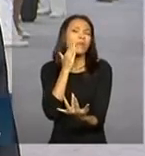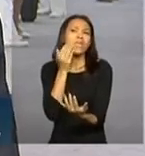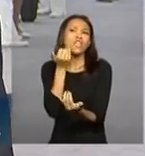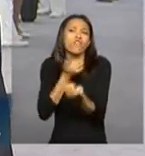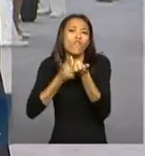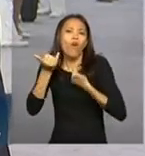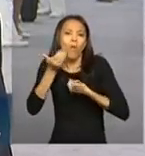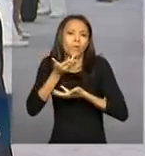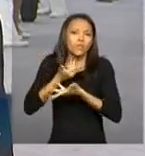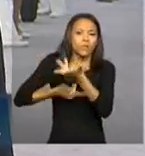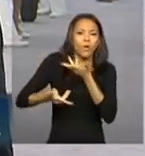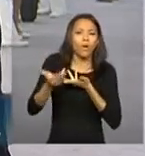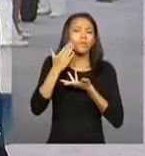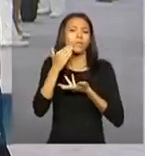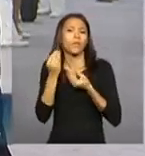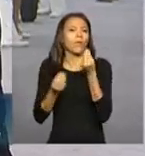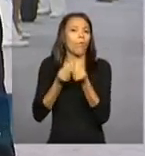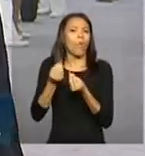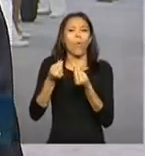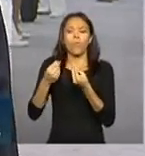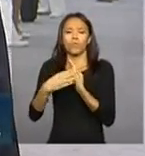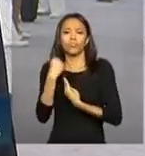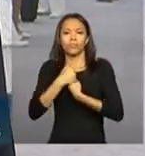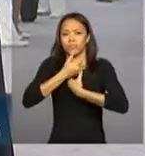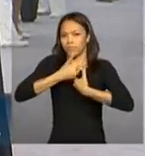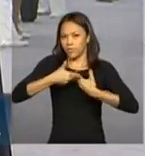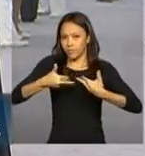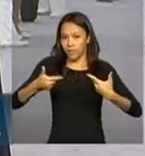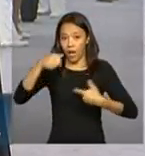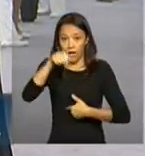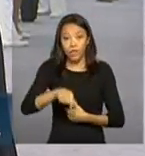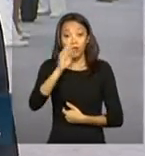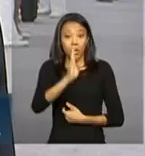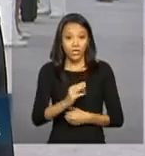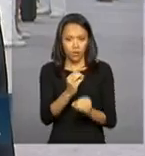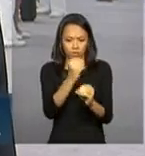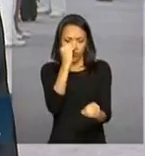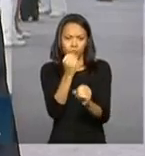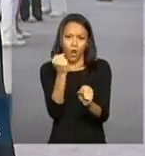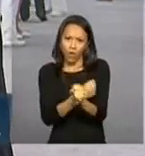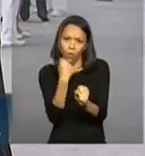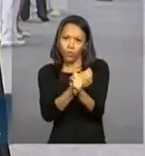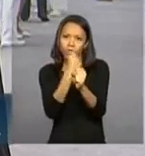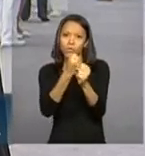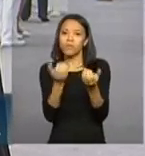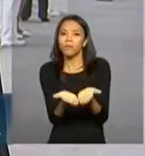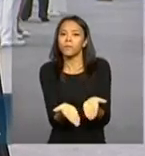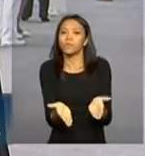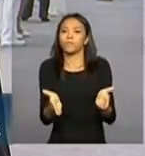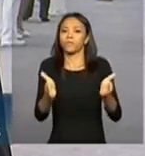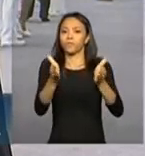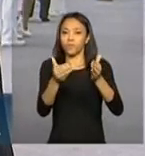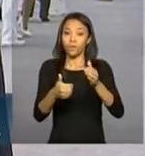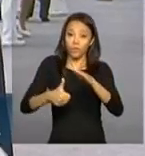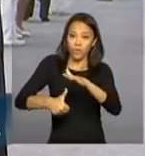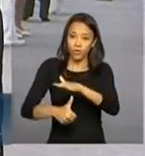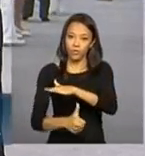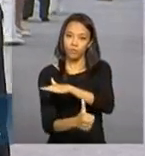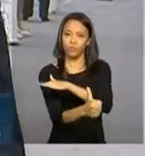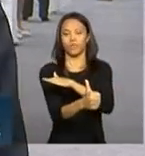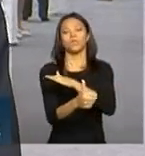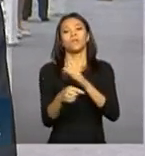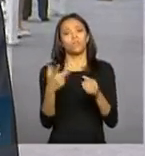para o fornecimento aqui no Brasil da maior parte da engenharia necessária para a construção dos submarinos